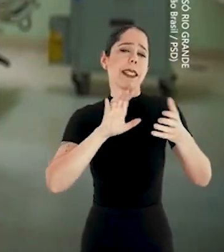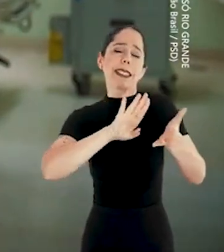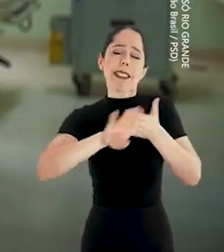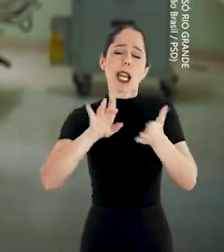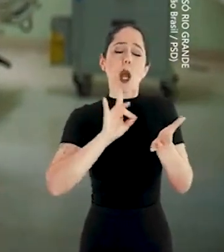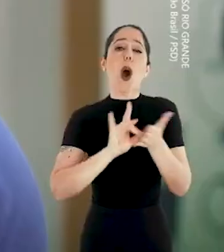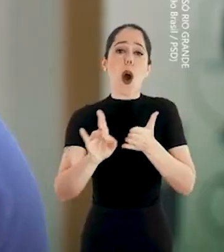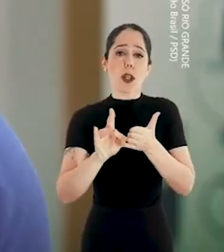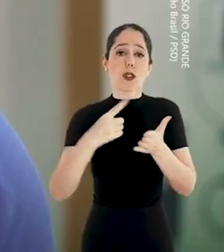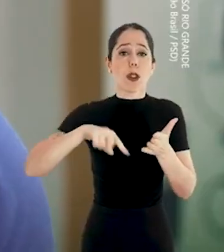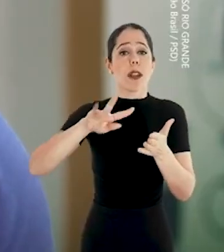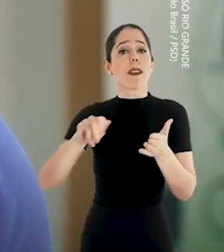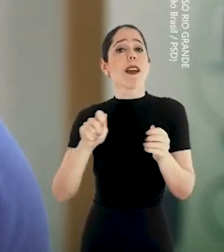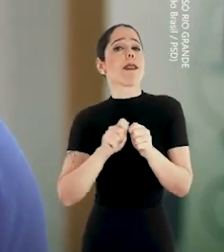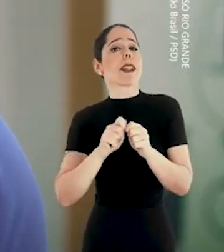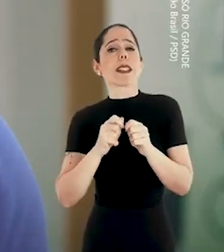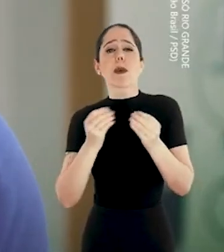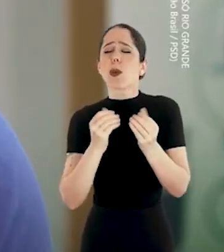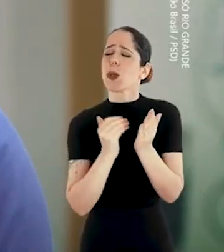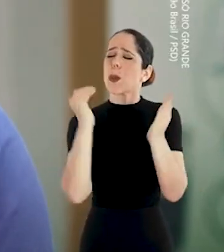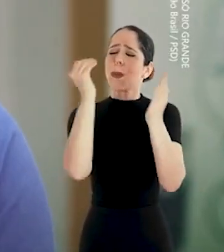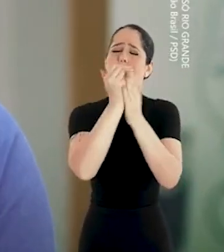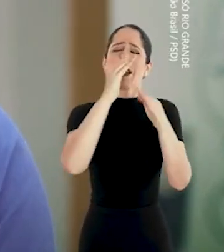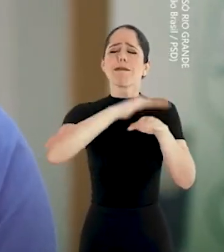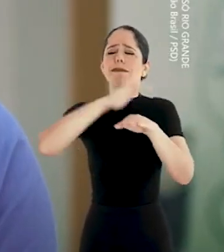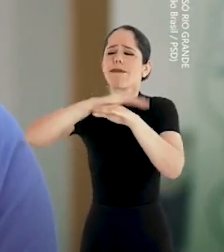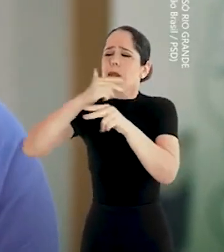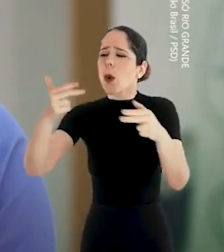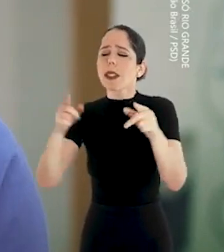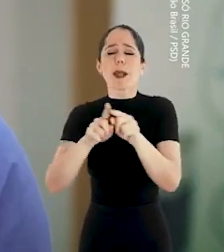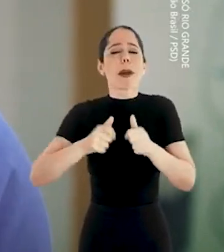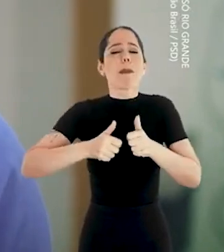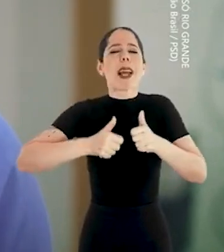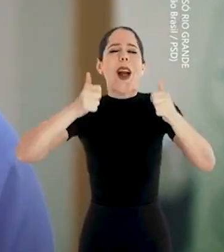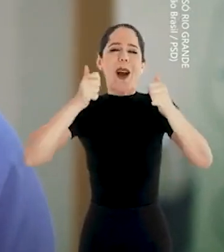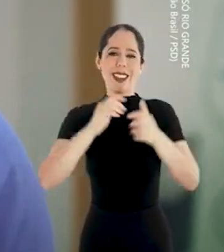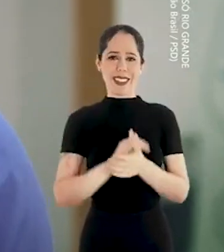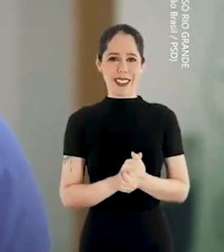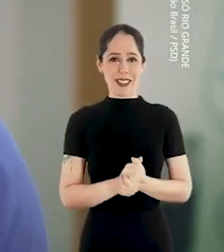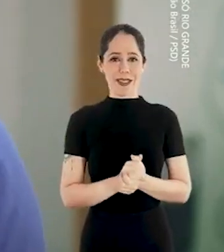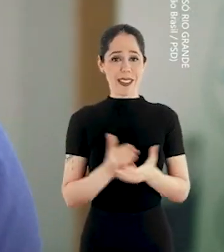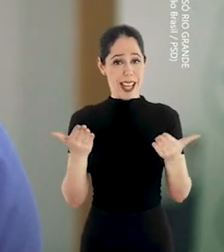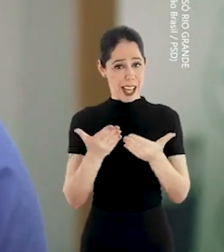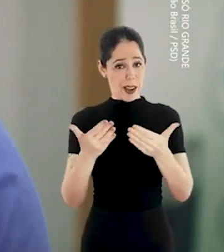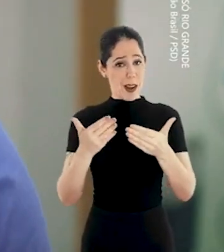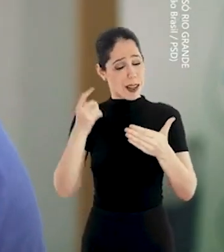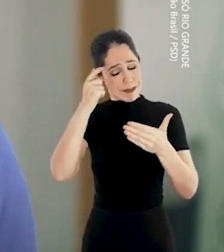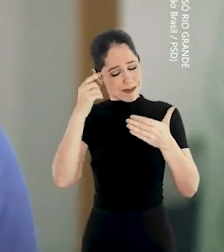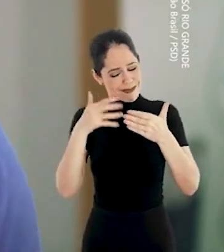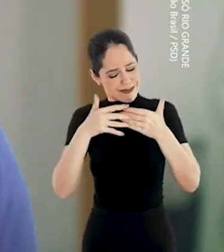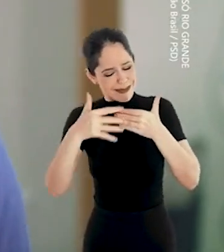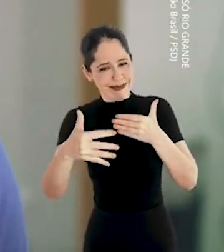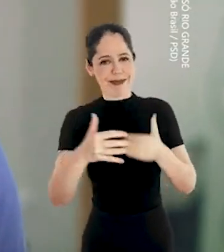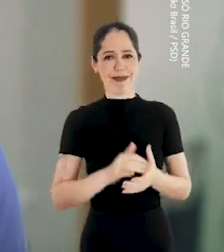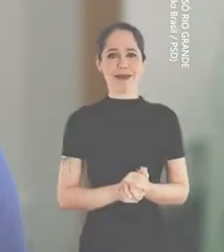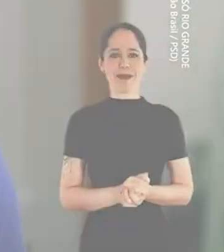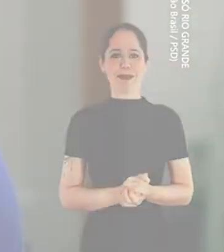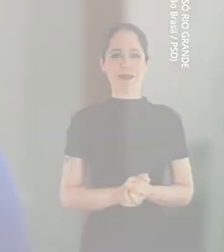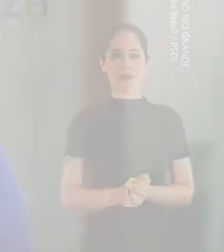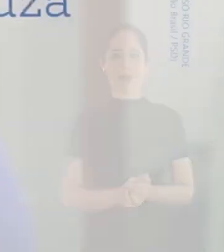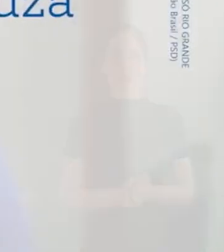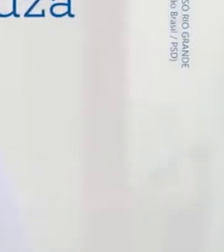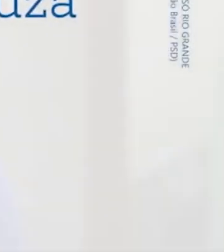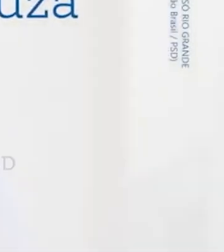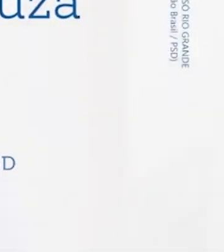sem ódio, nós vamos fazer muito mais e muito melhor. Agora é só daqui pra frente.